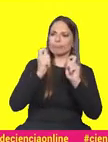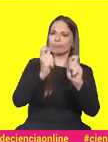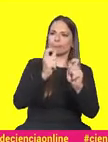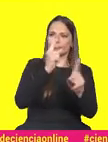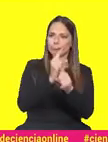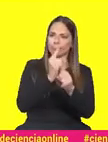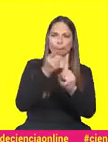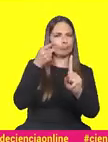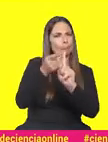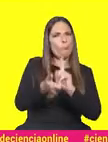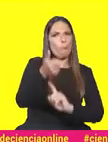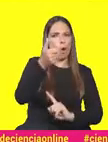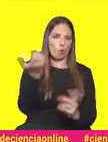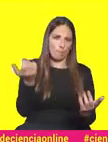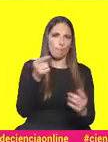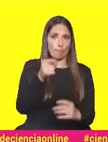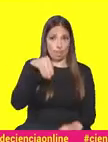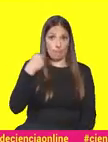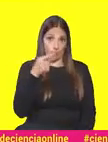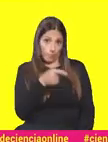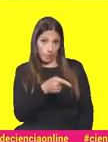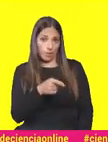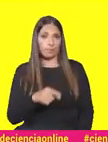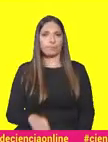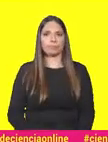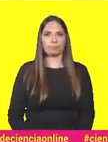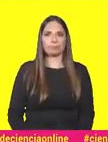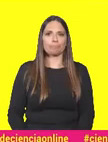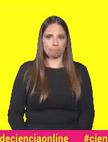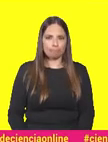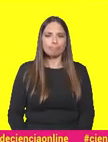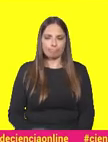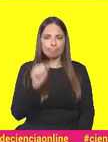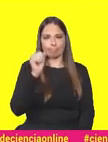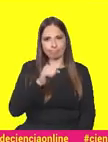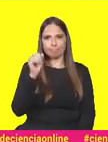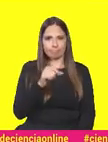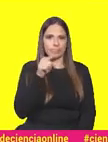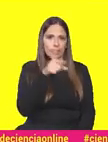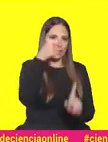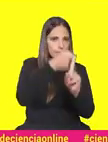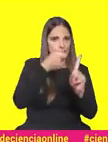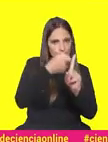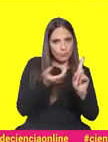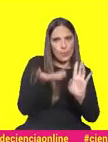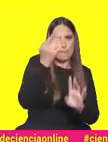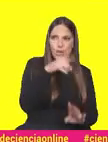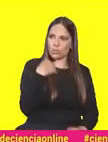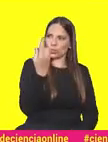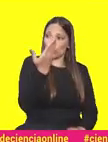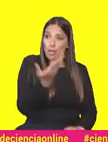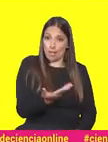para um fim melhor. Também é uma preocupação que tem, Susana. É, e esse eu diria que é um dos maiores desafios que nós temos